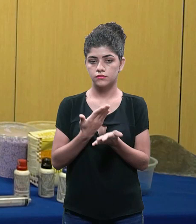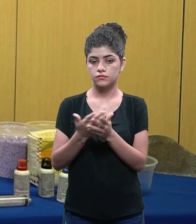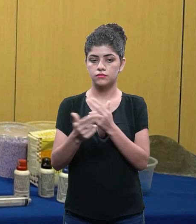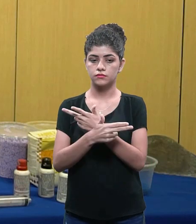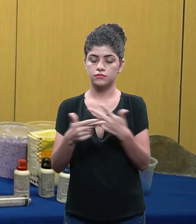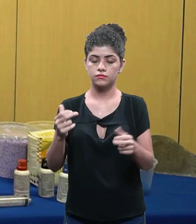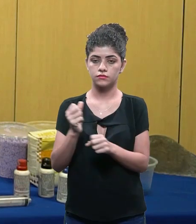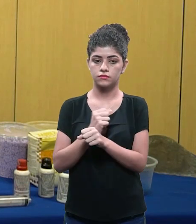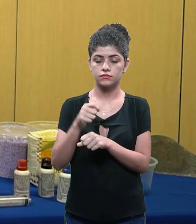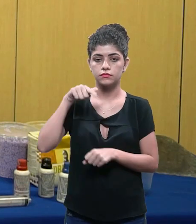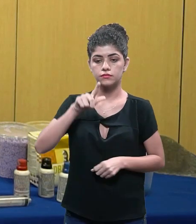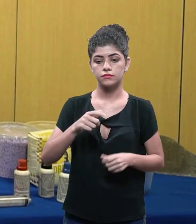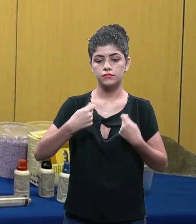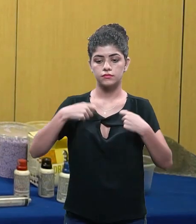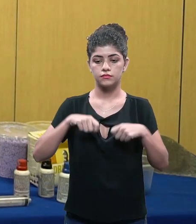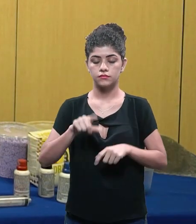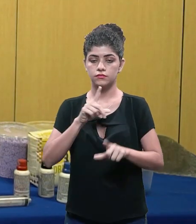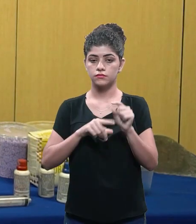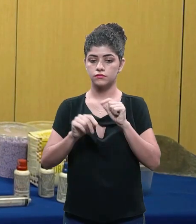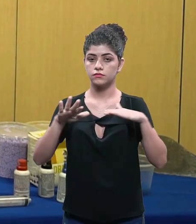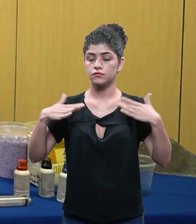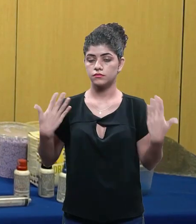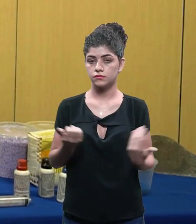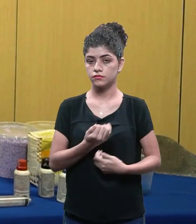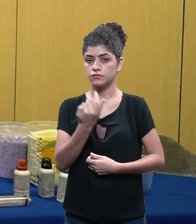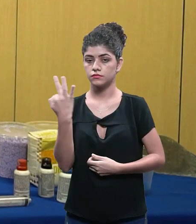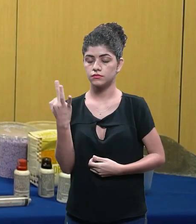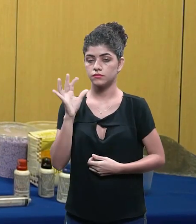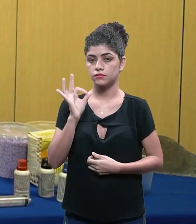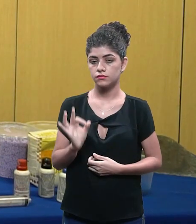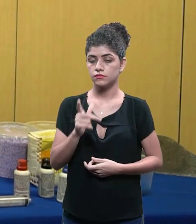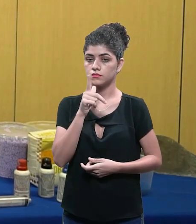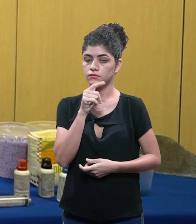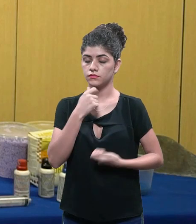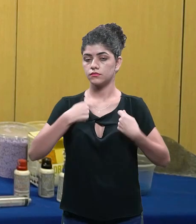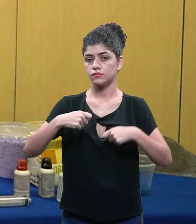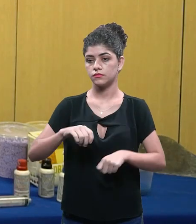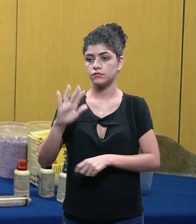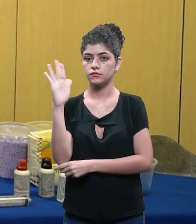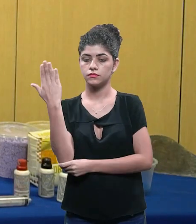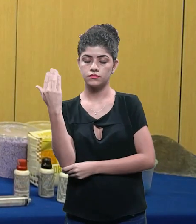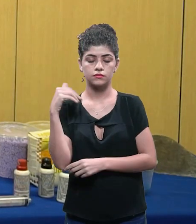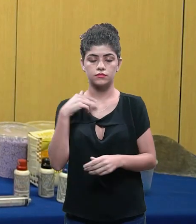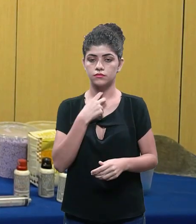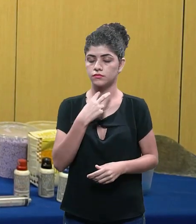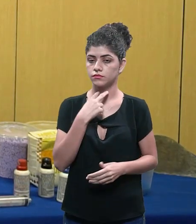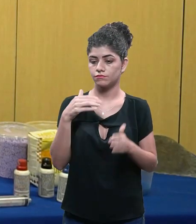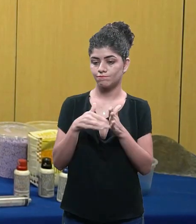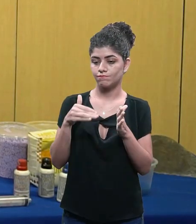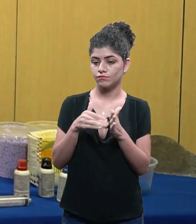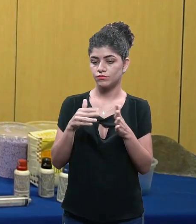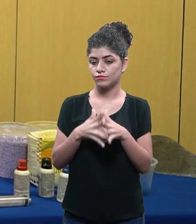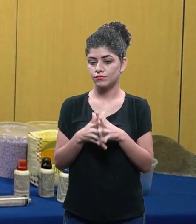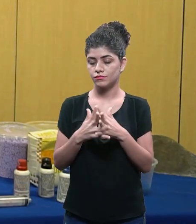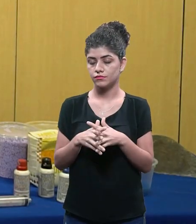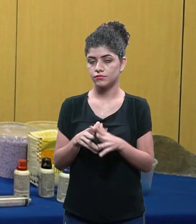que é o que eu estudei vários anos você precisa definir qual a quantidade exata que água que eu precisei na madeira sem